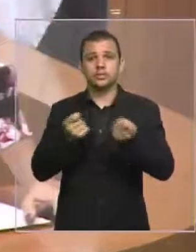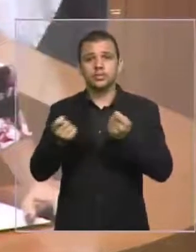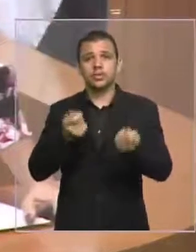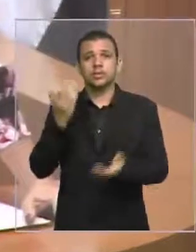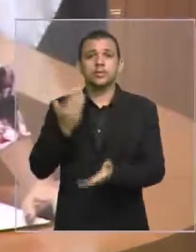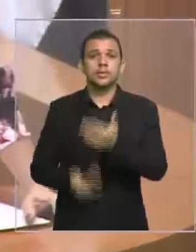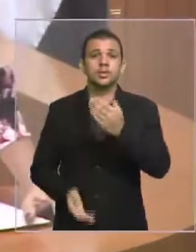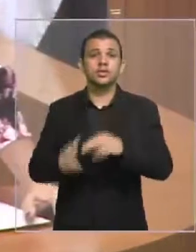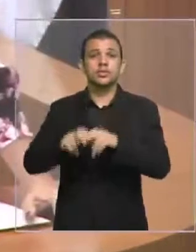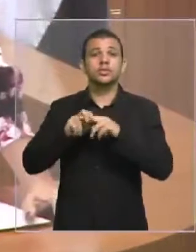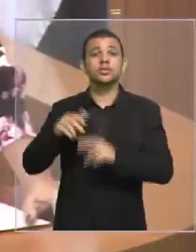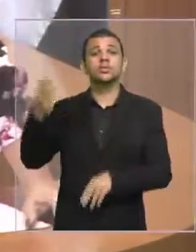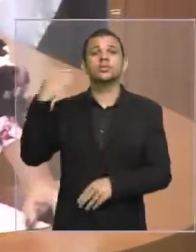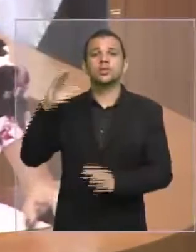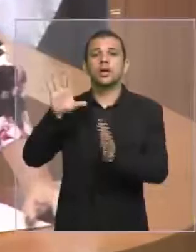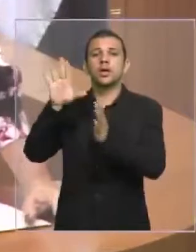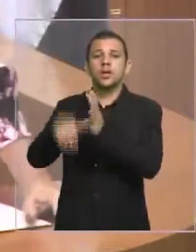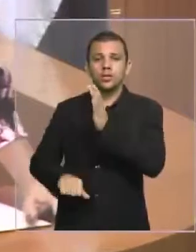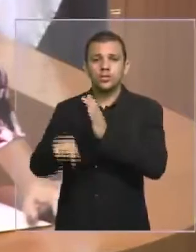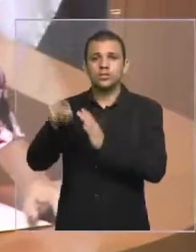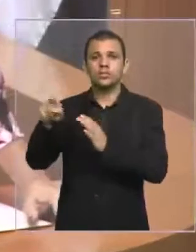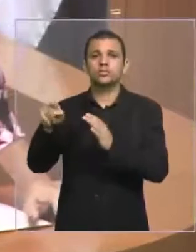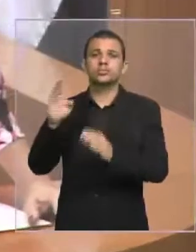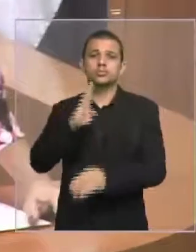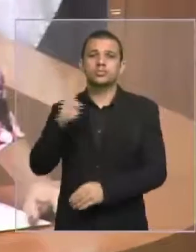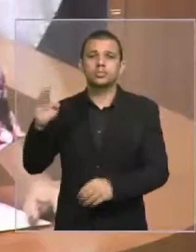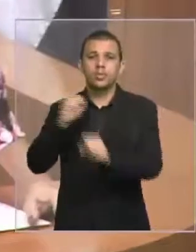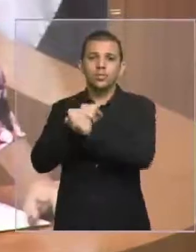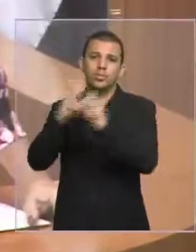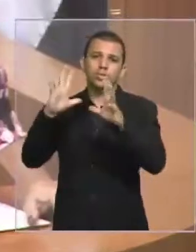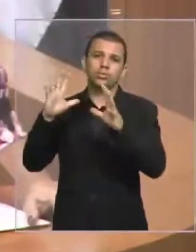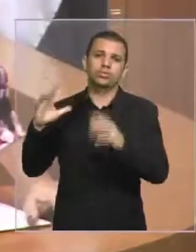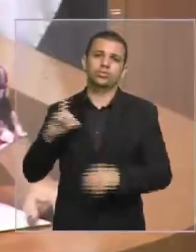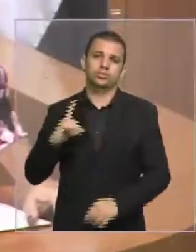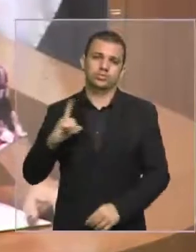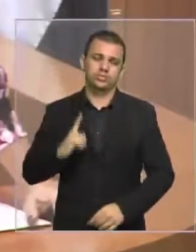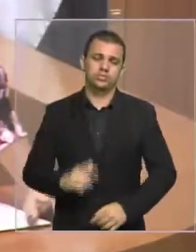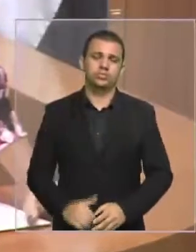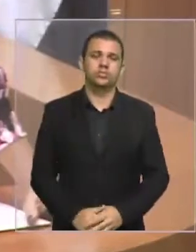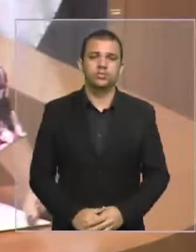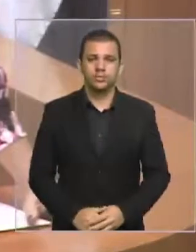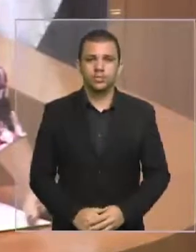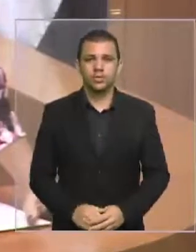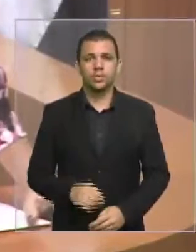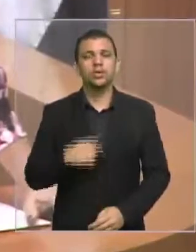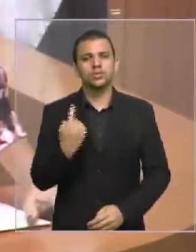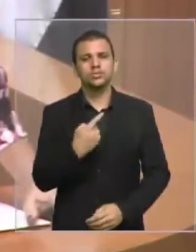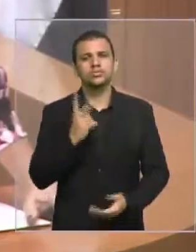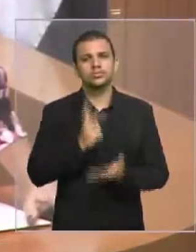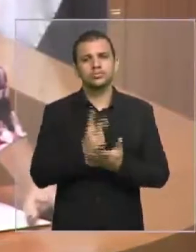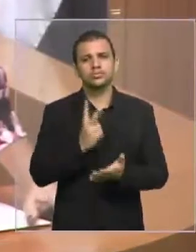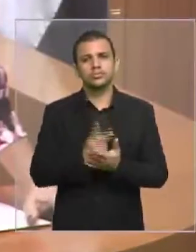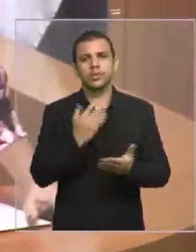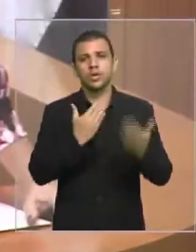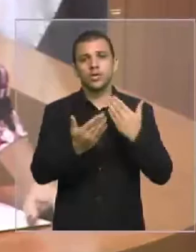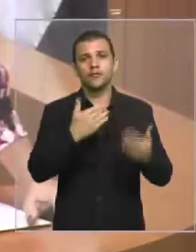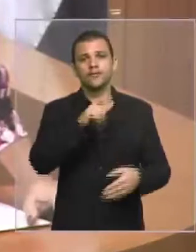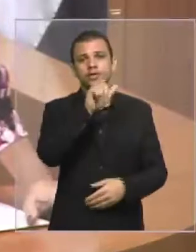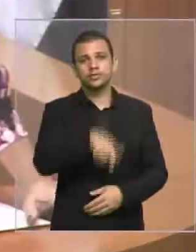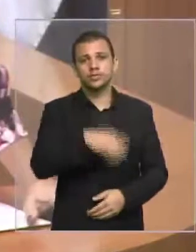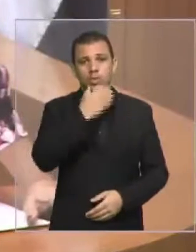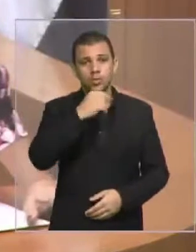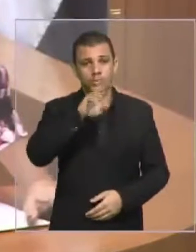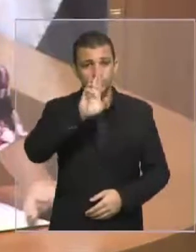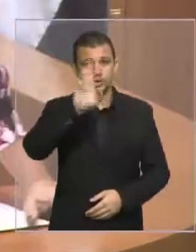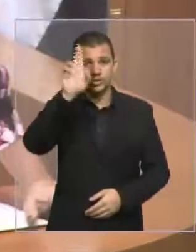explosão. Estamos em contato com o superintendente do Banco do Brasil no Maranhão, a